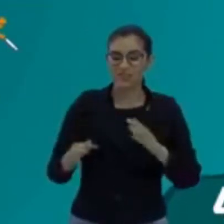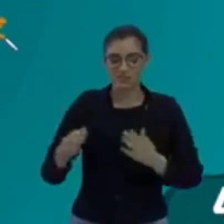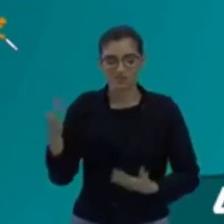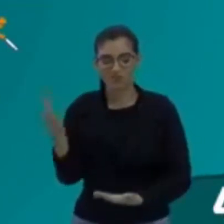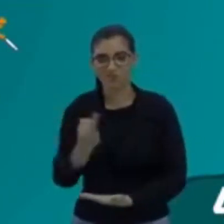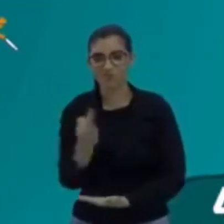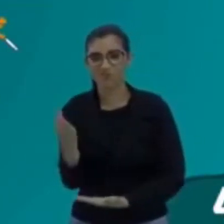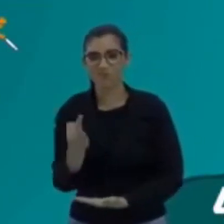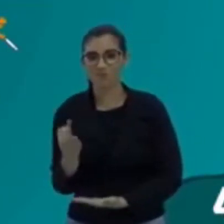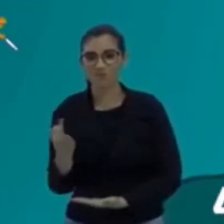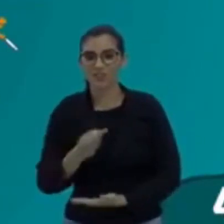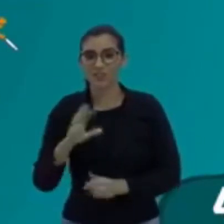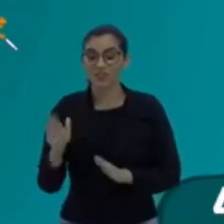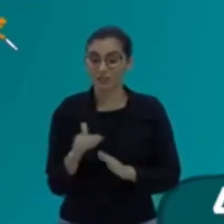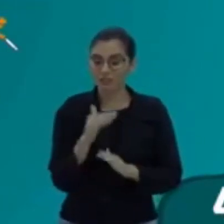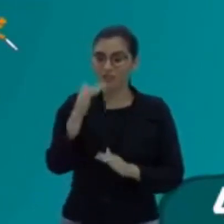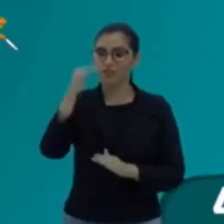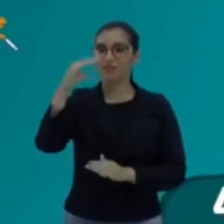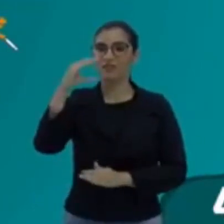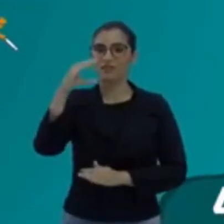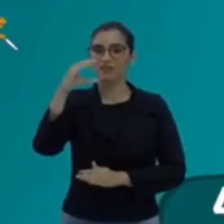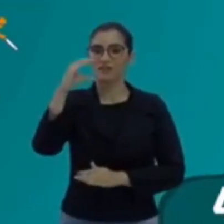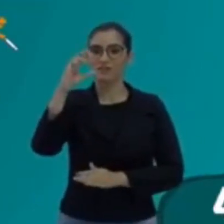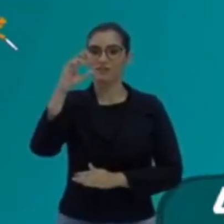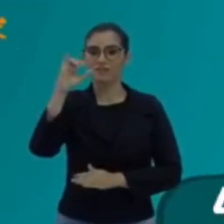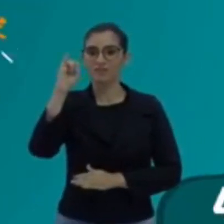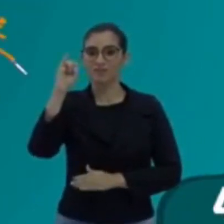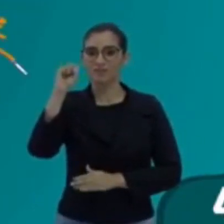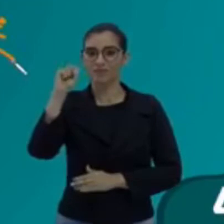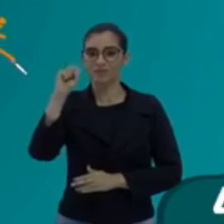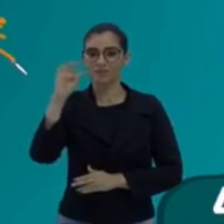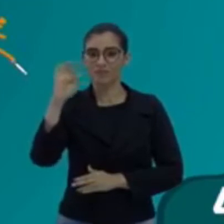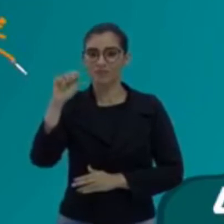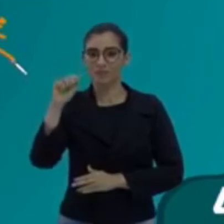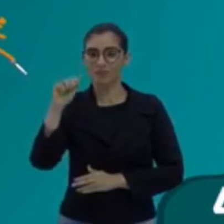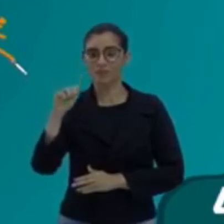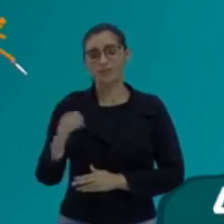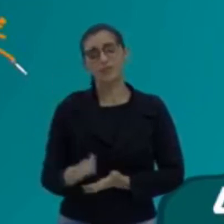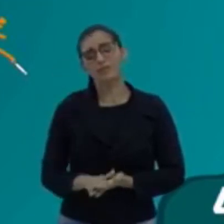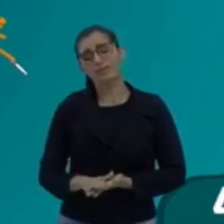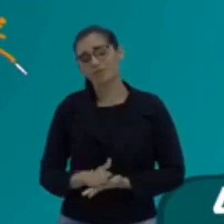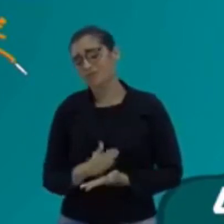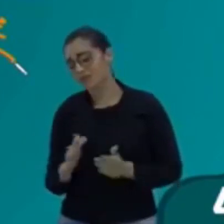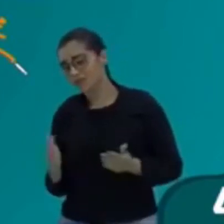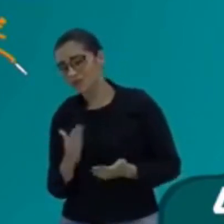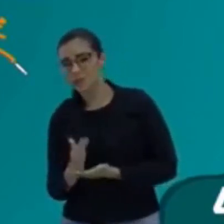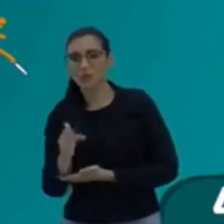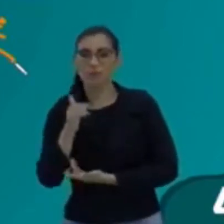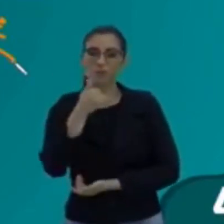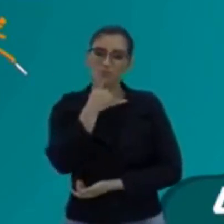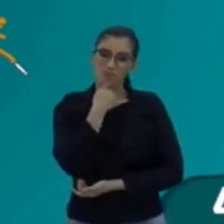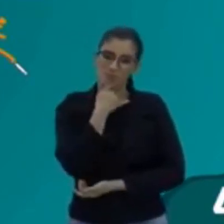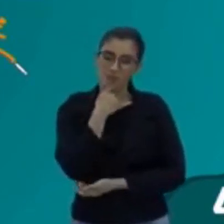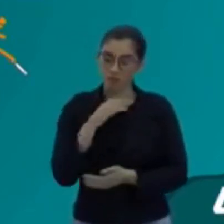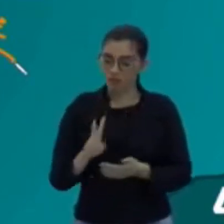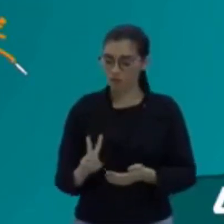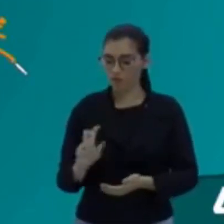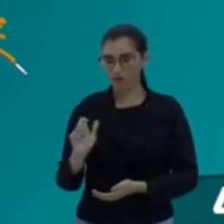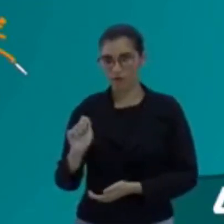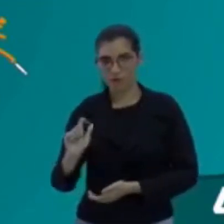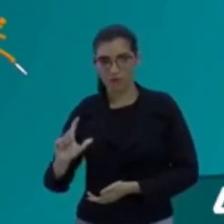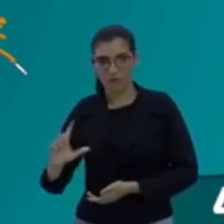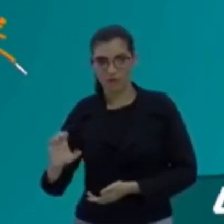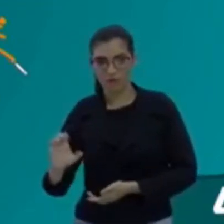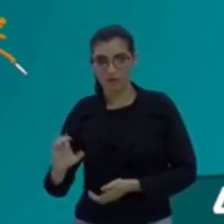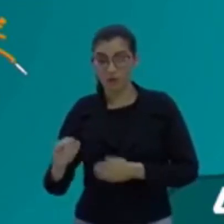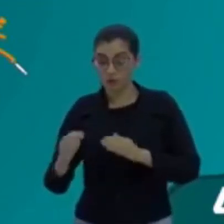certo, eu estava na crista. Tem momentos que eu não estou muito legal, eu estou no vale. Então, o